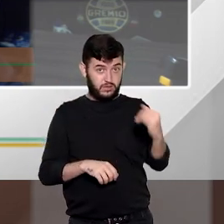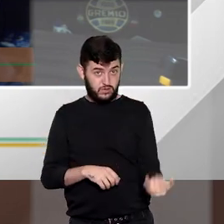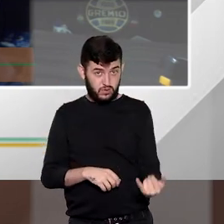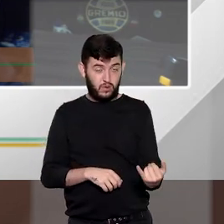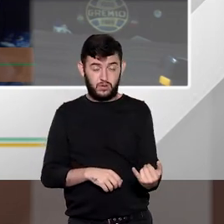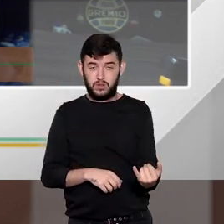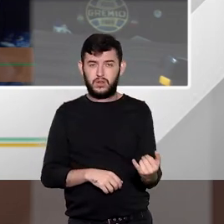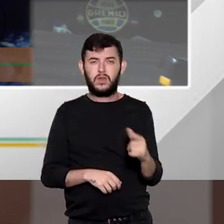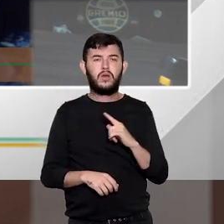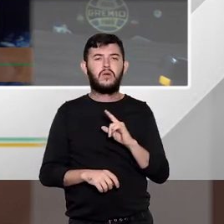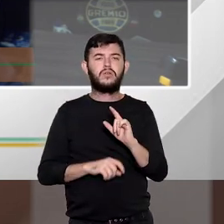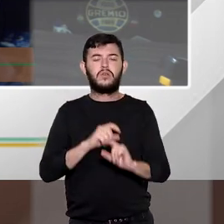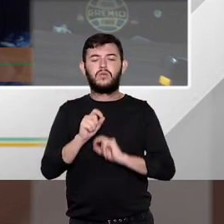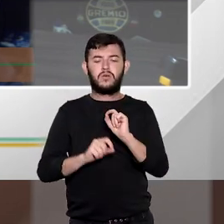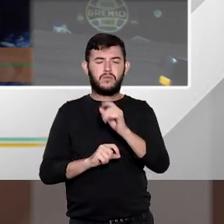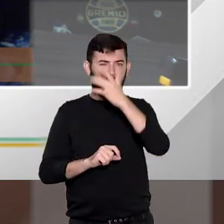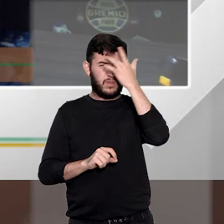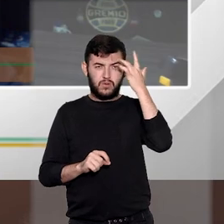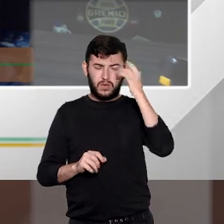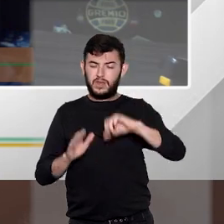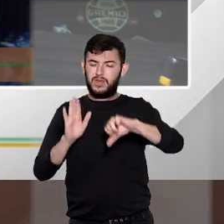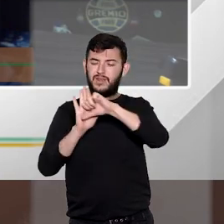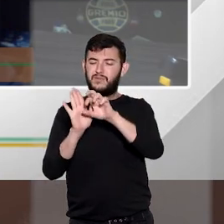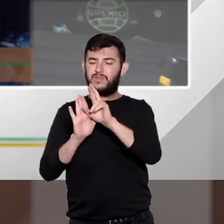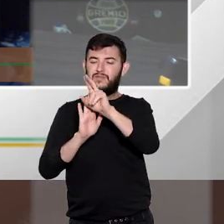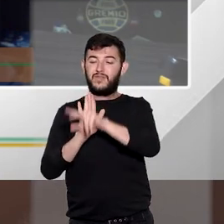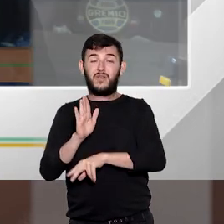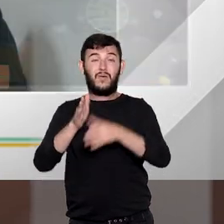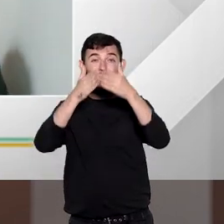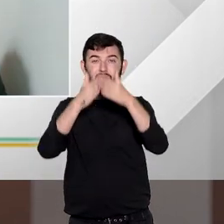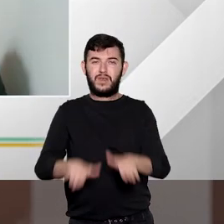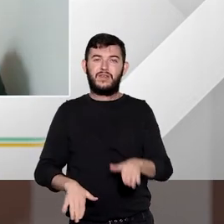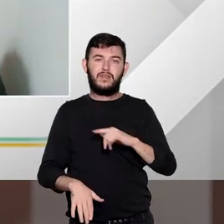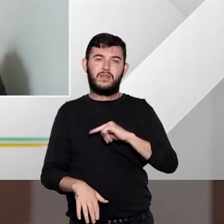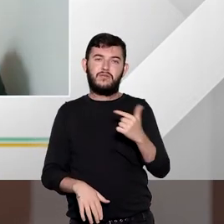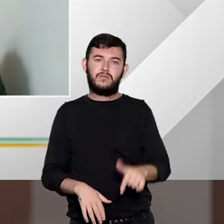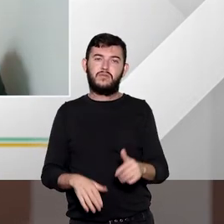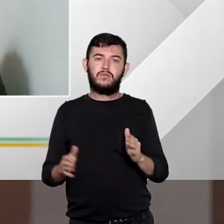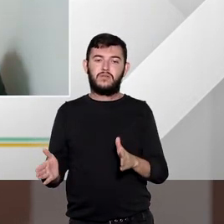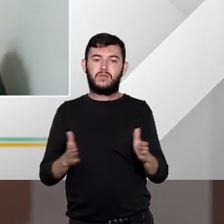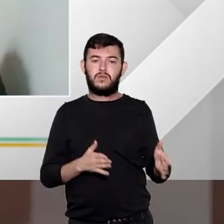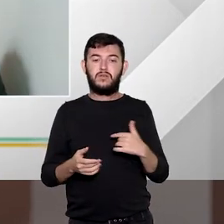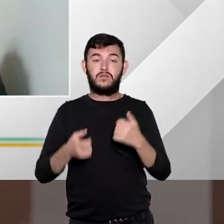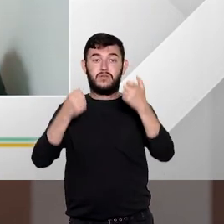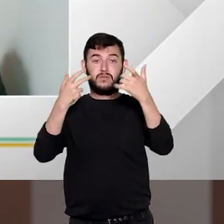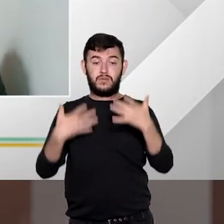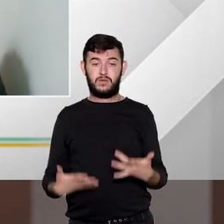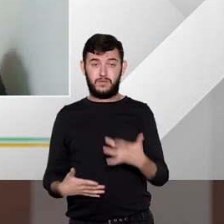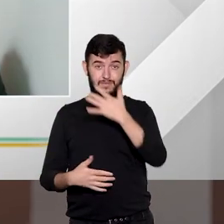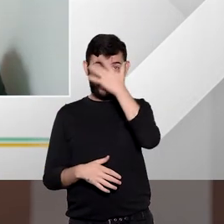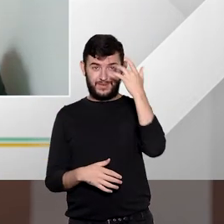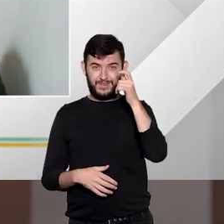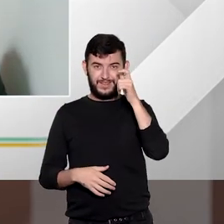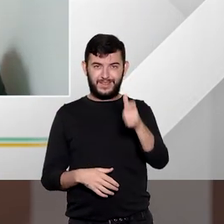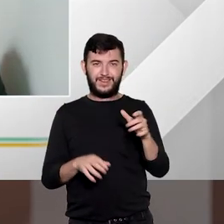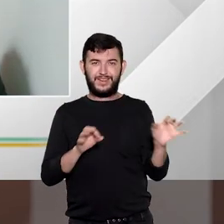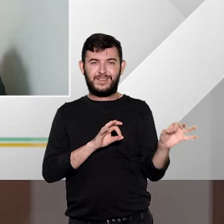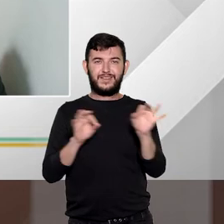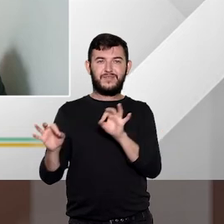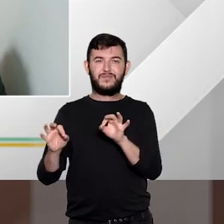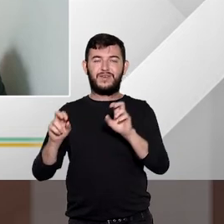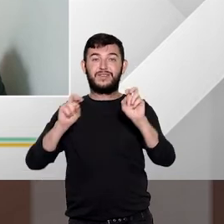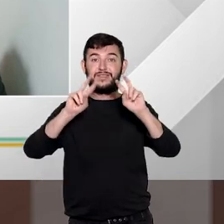multireincidente nesse caso não haveria compensação só para ressaltar para quem tiver interesse então nesse tema